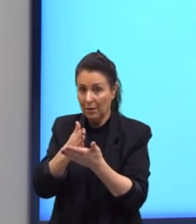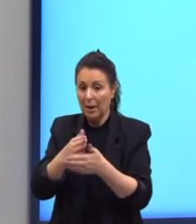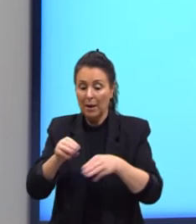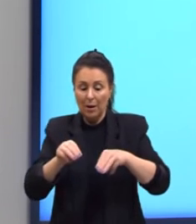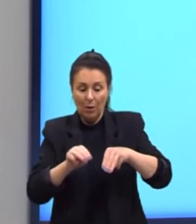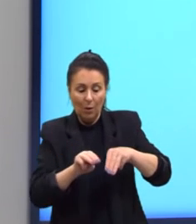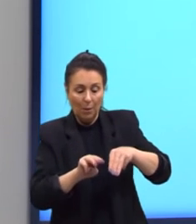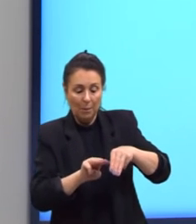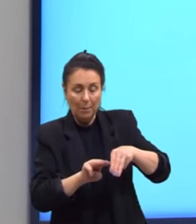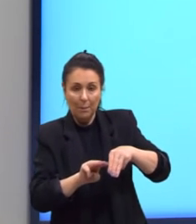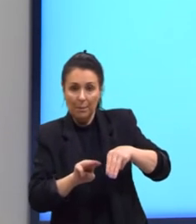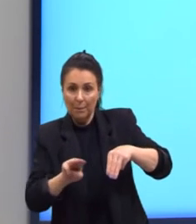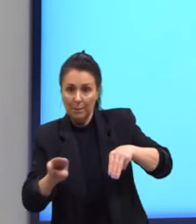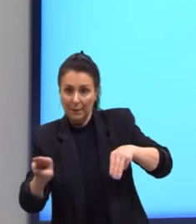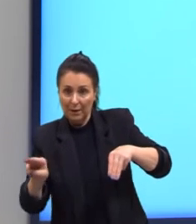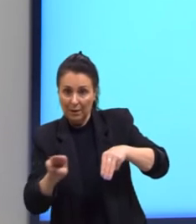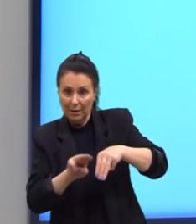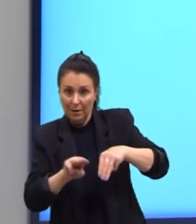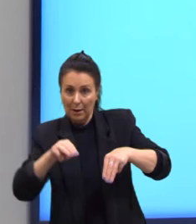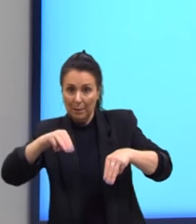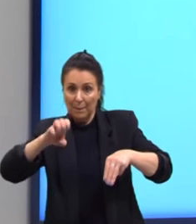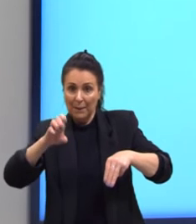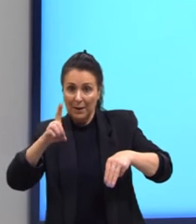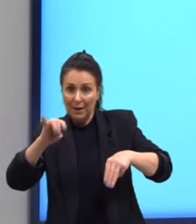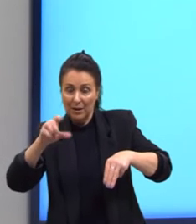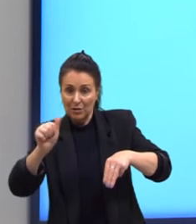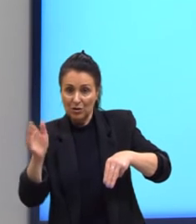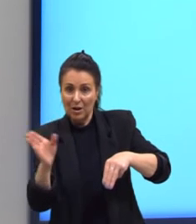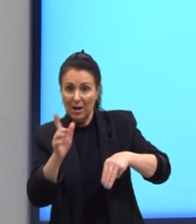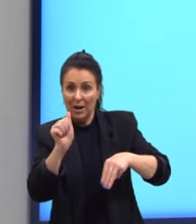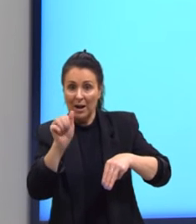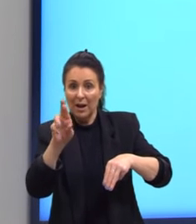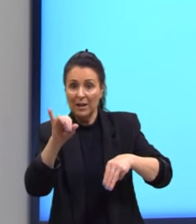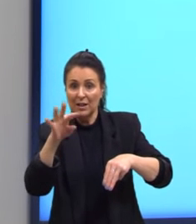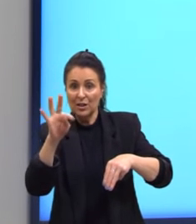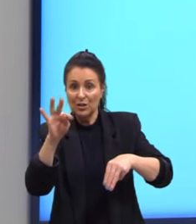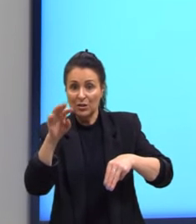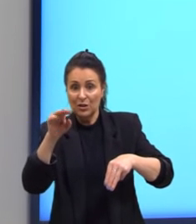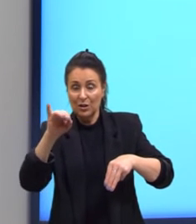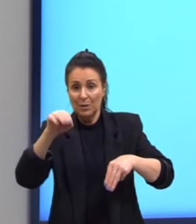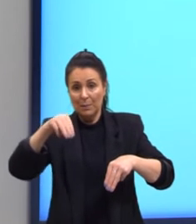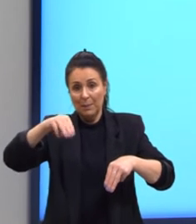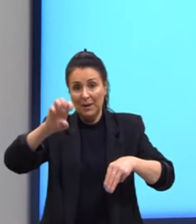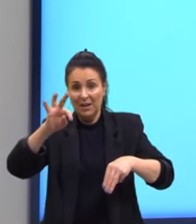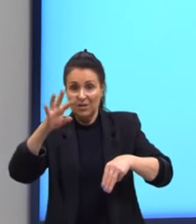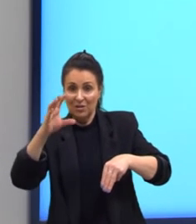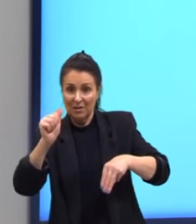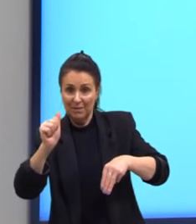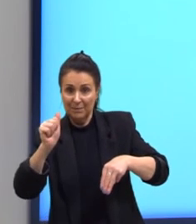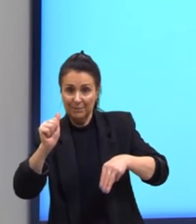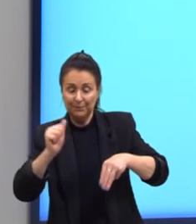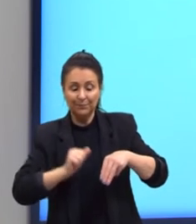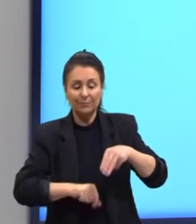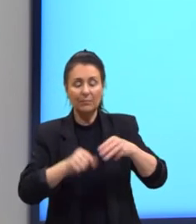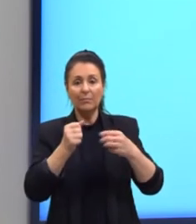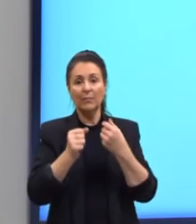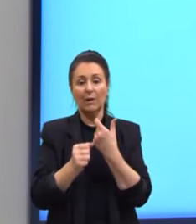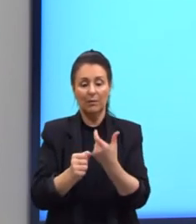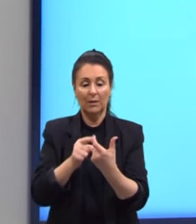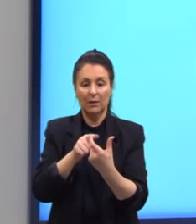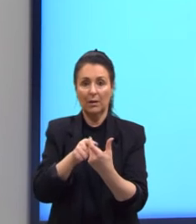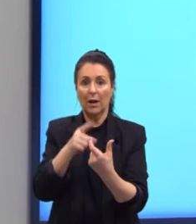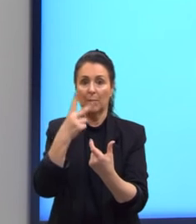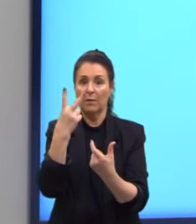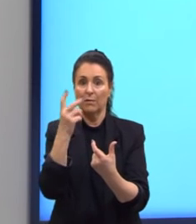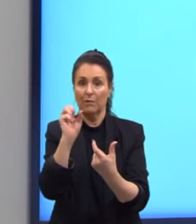aritmética aqui nós estamos somando dois valores neste caso nós tínhamos ali os termos 28